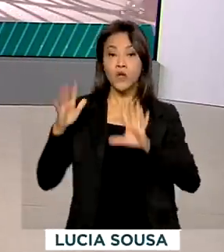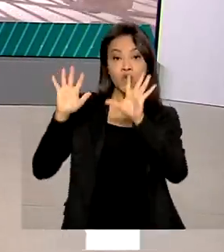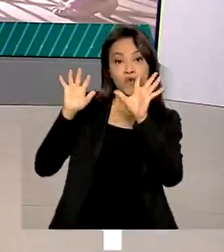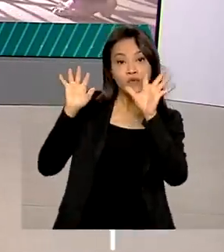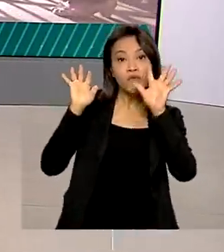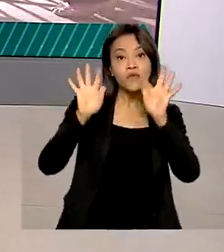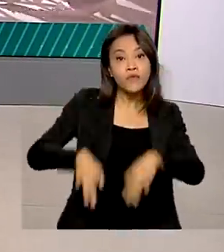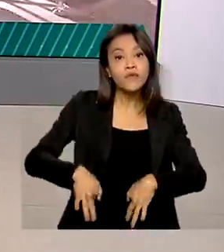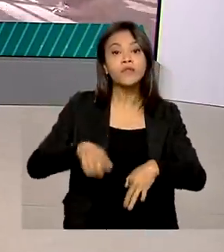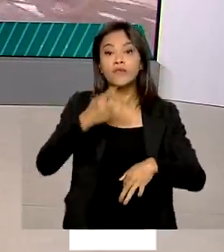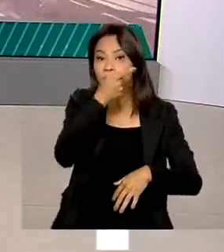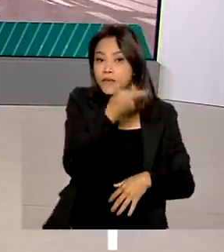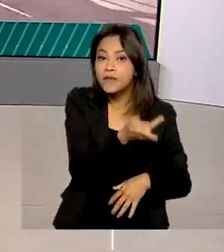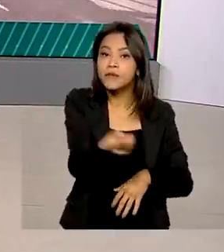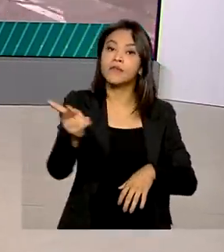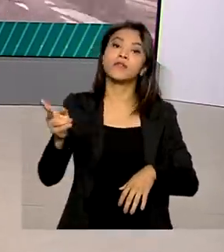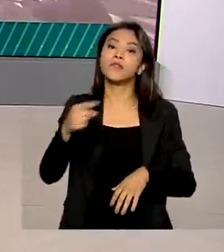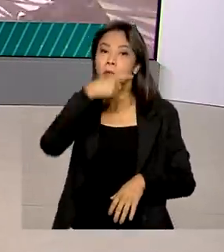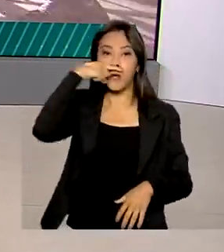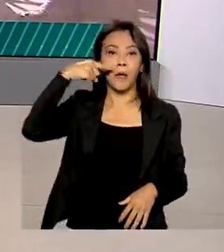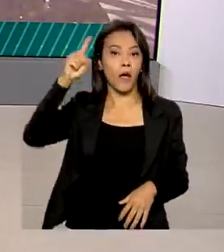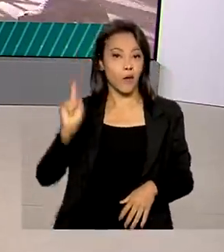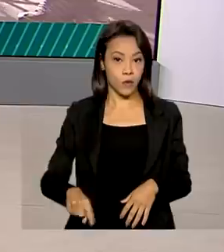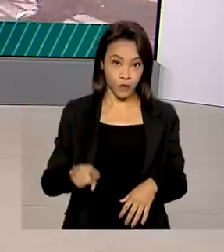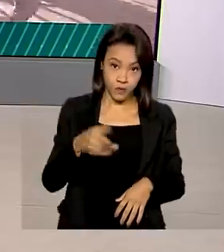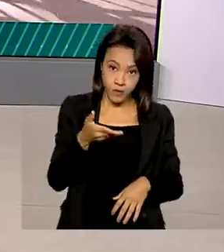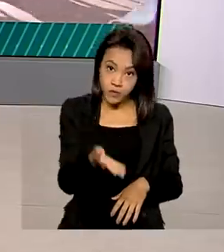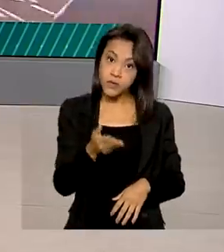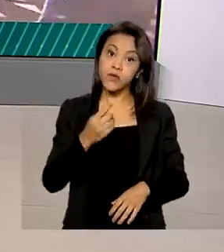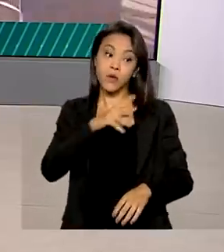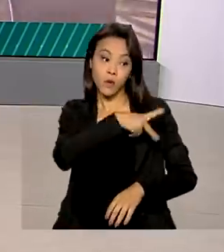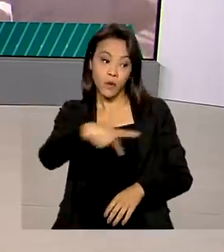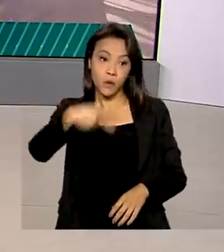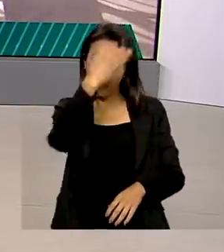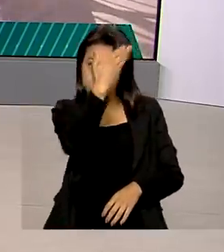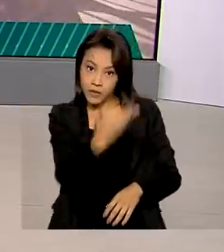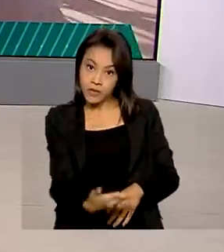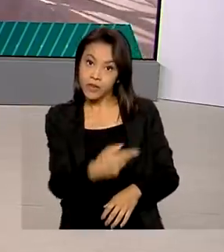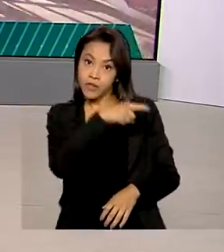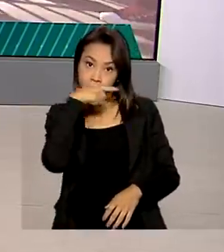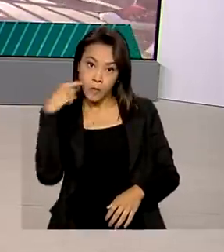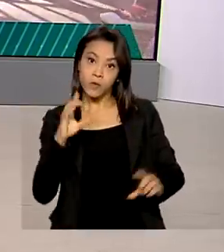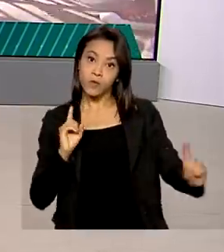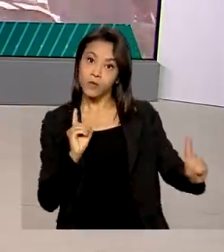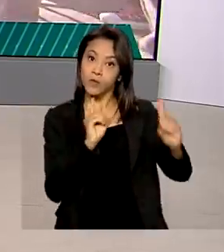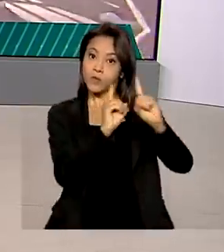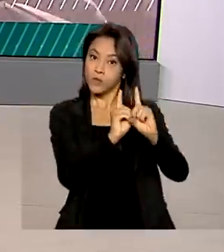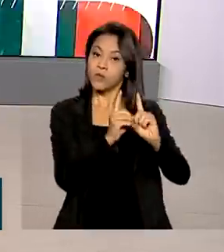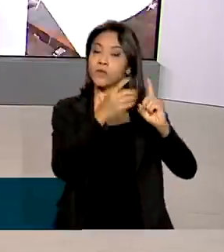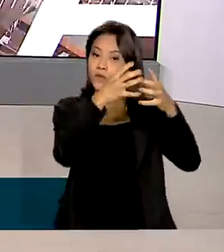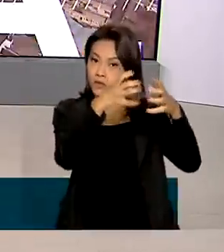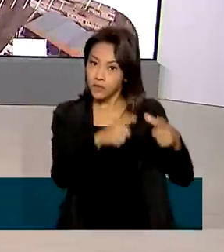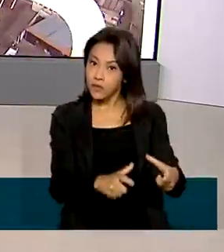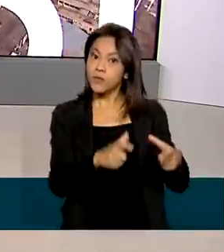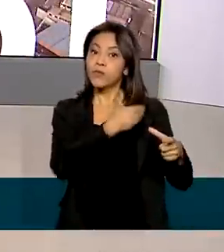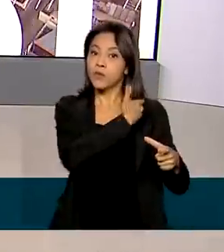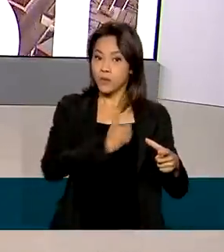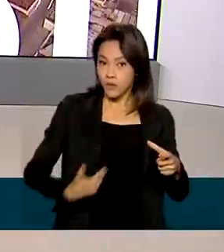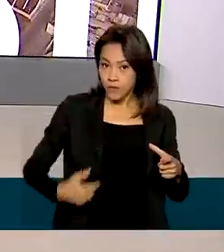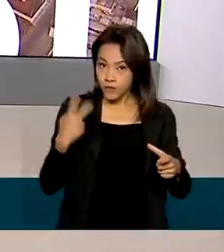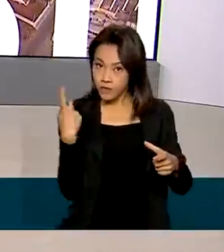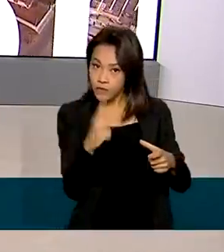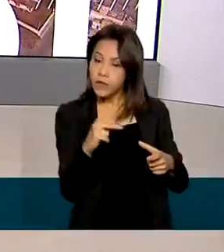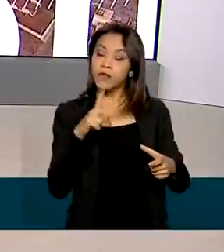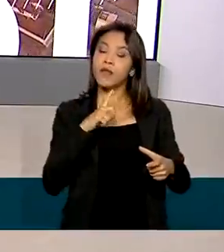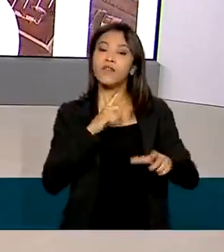visita oficial à Rússia com um encontro em Moscou com Vladimir Putin, na sede do governo russo Kremlin, e recebeu